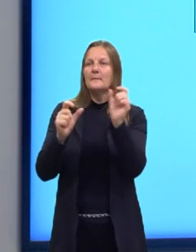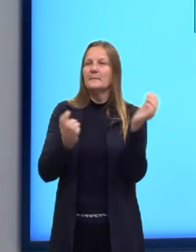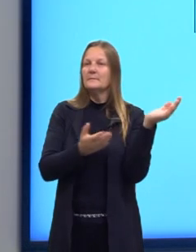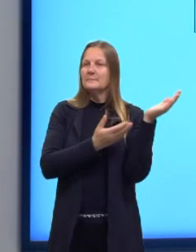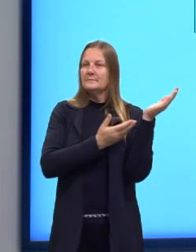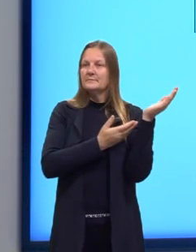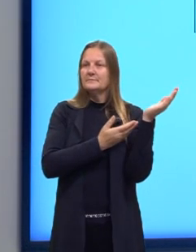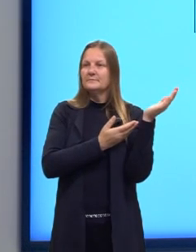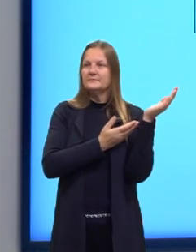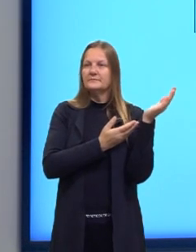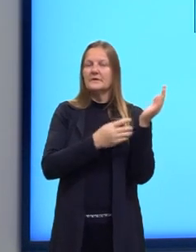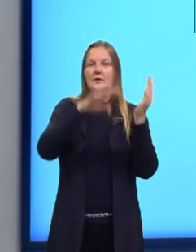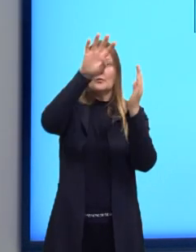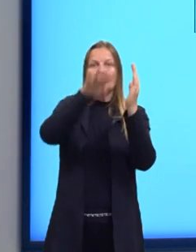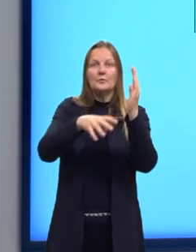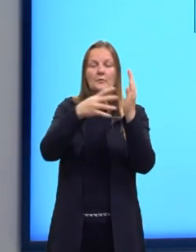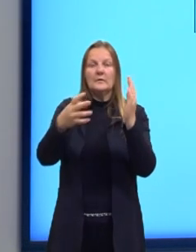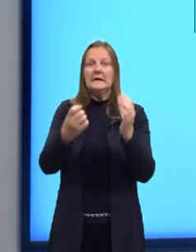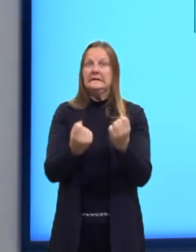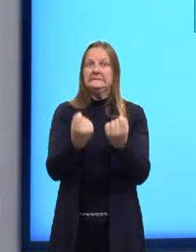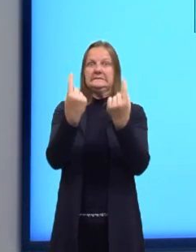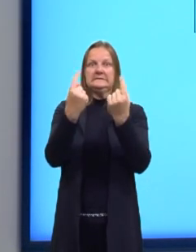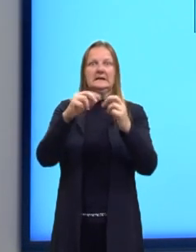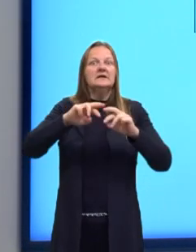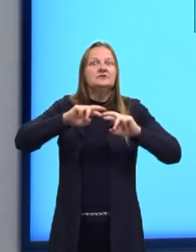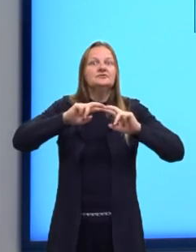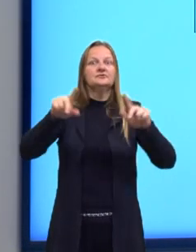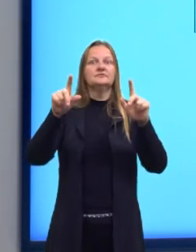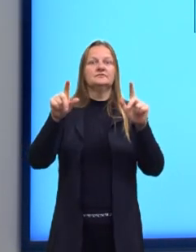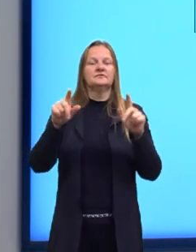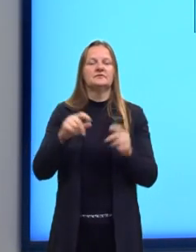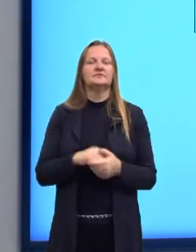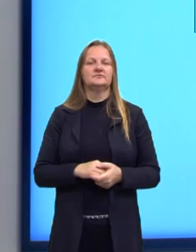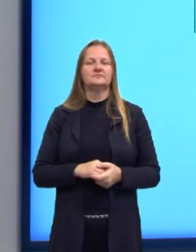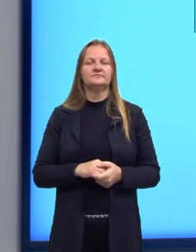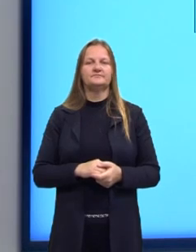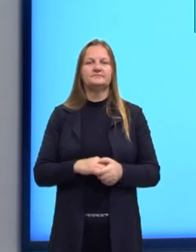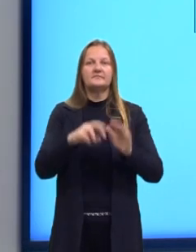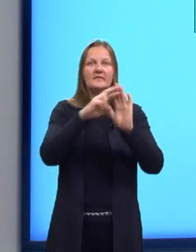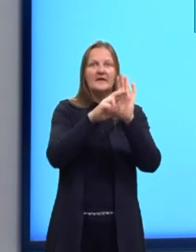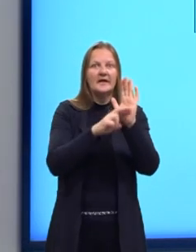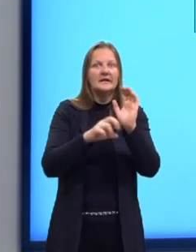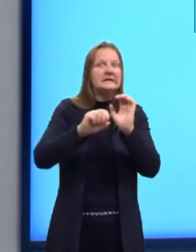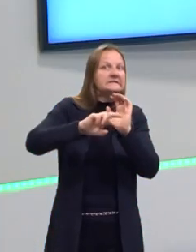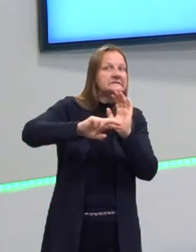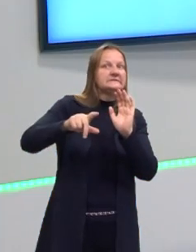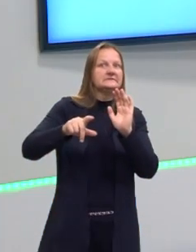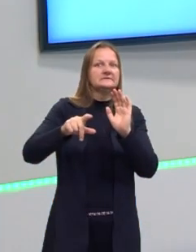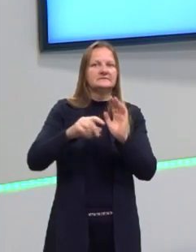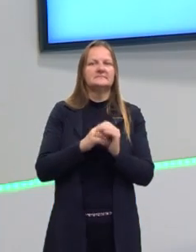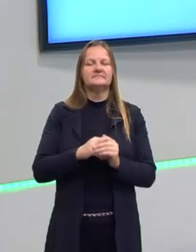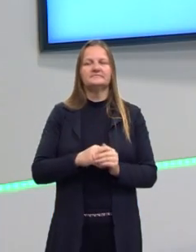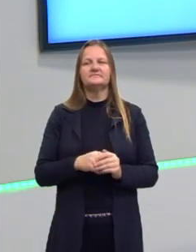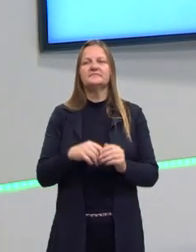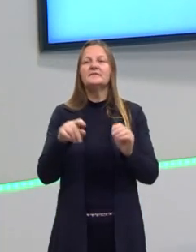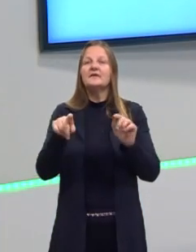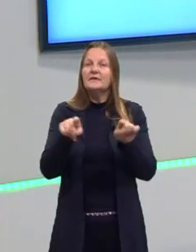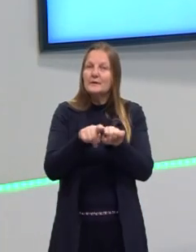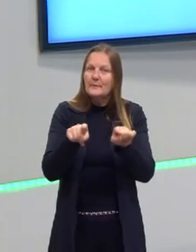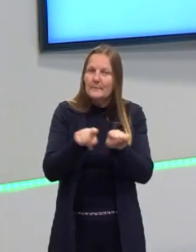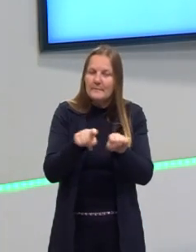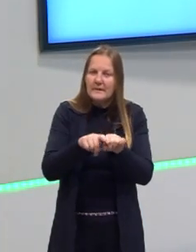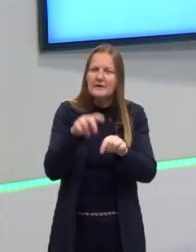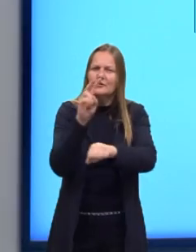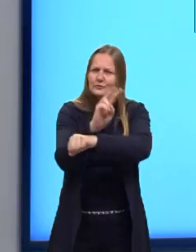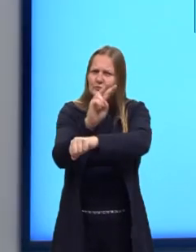encaixam nesses aqui. Porque esses aqui são as exceções à regra, né? E também eu tenho que tomar cuidado